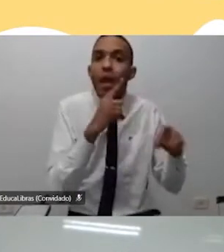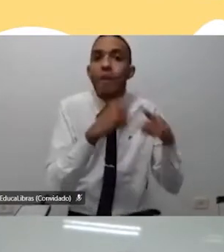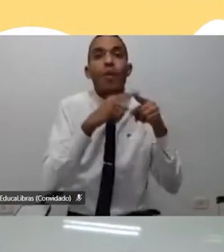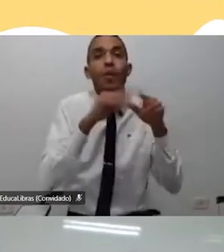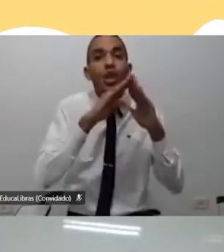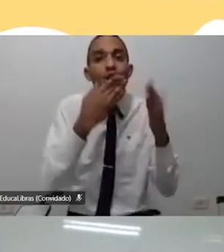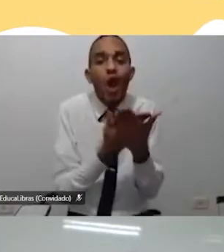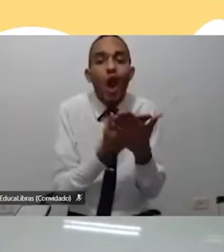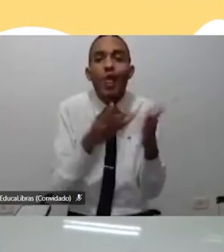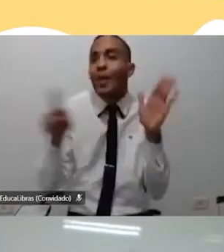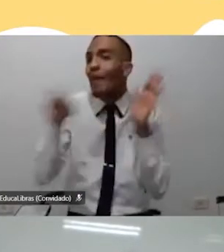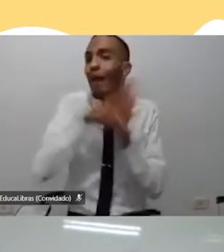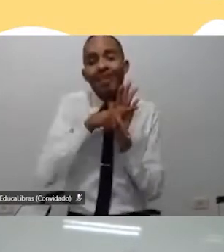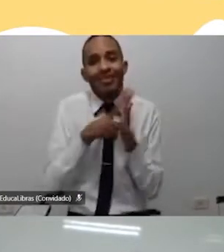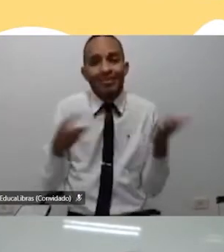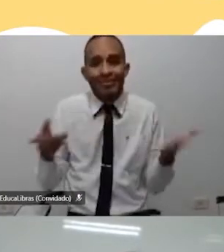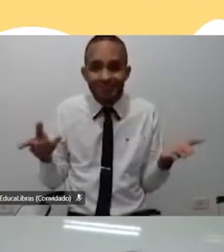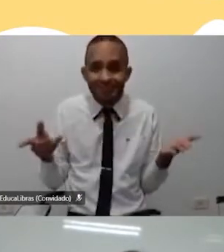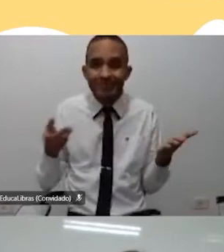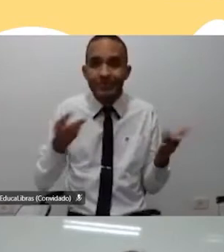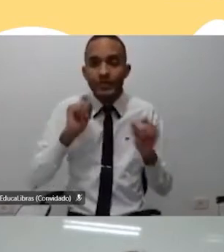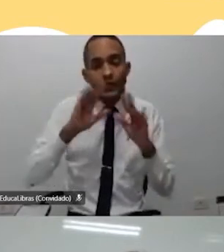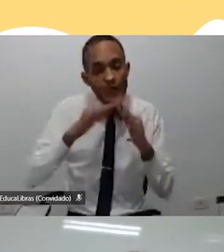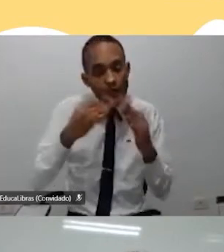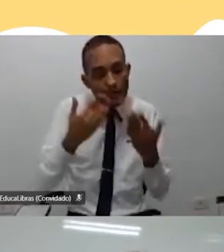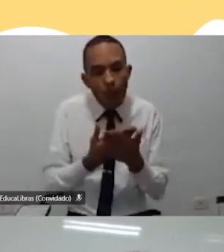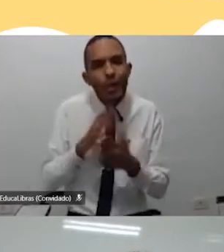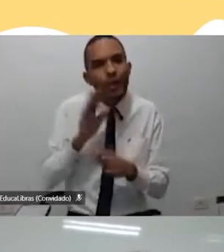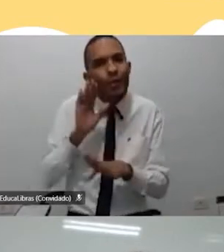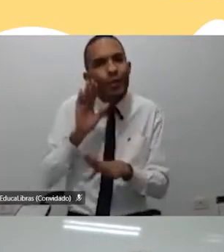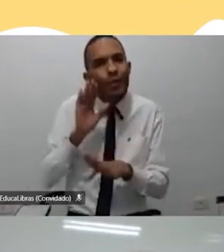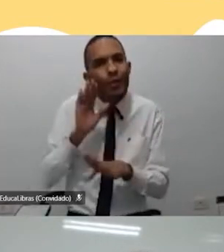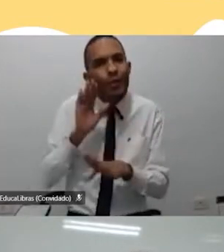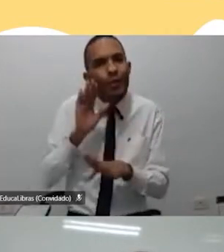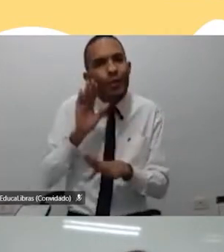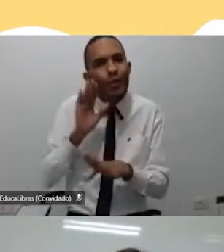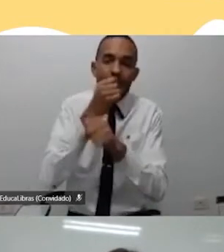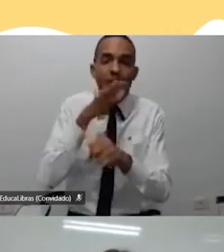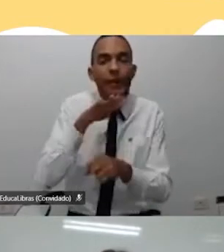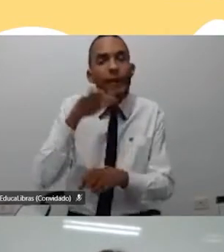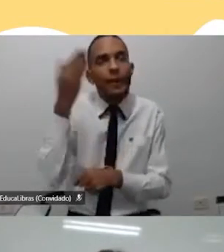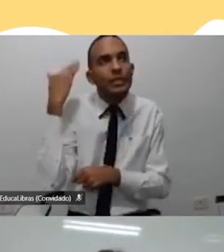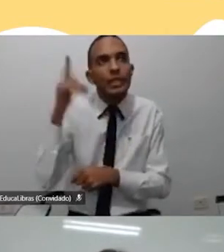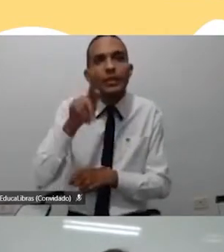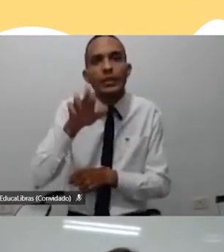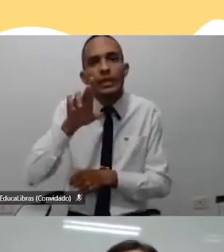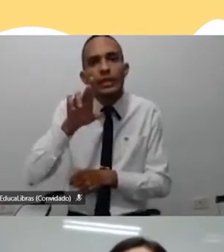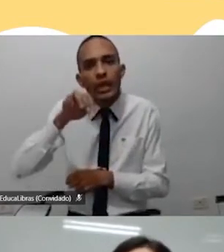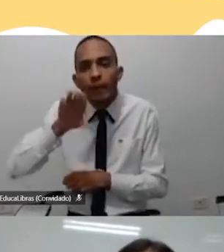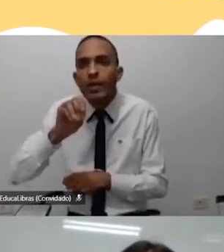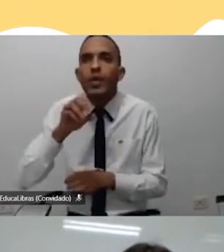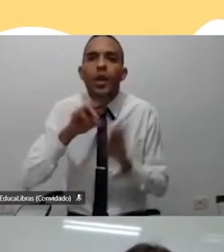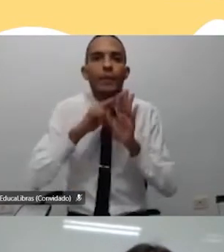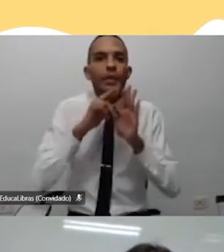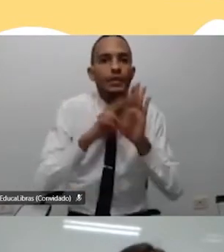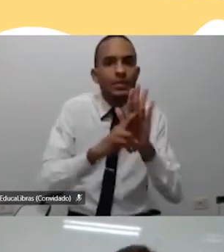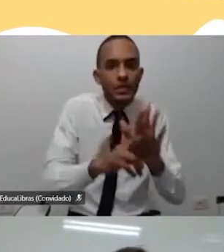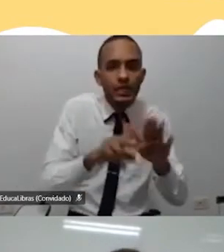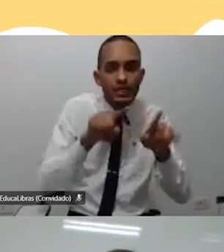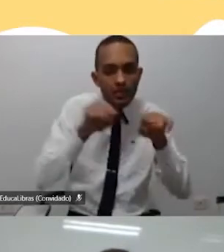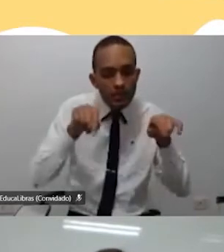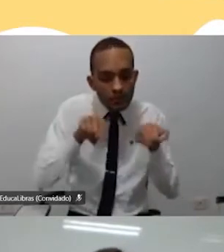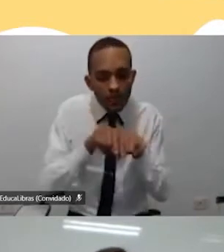pertenço, né? É uma escola que eu ajudei a construir, eu era do Grêmio, era representante de sala, era do projeto de